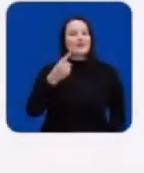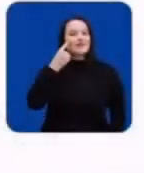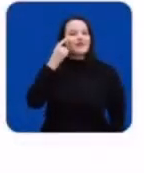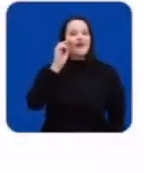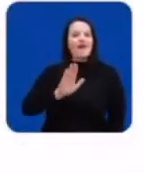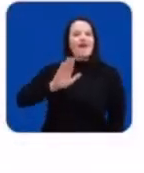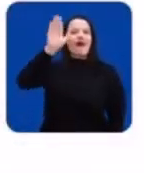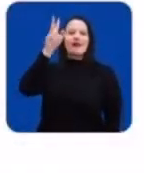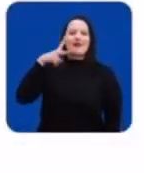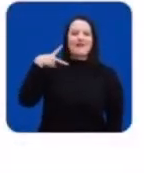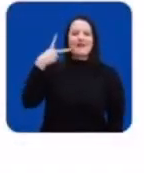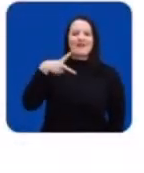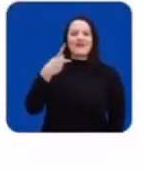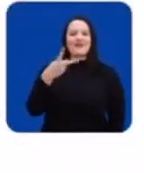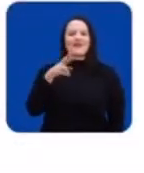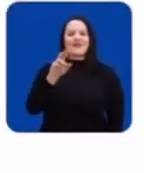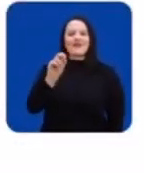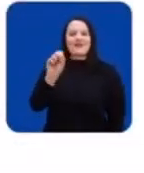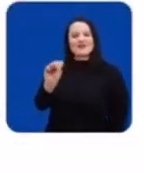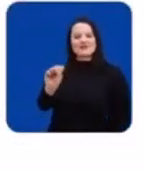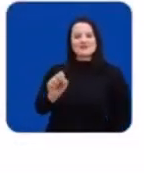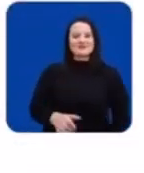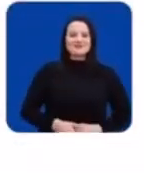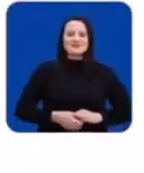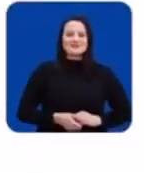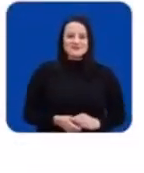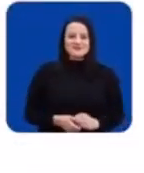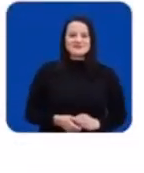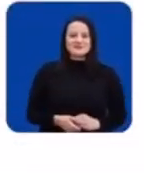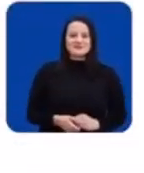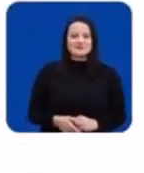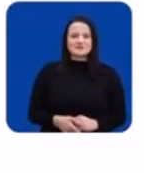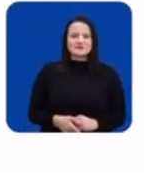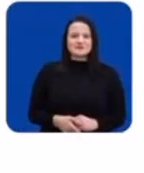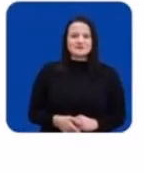Esses são os candidatos a vereador do PROS.